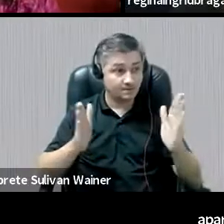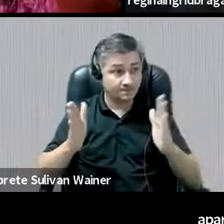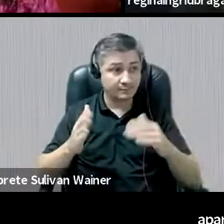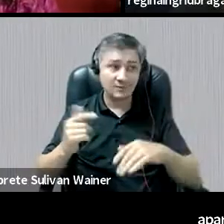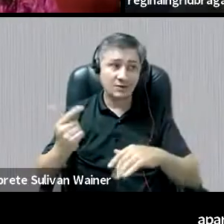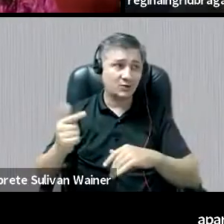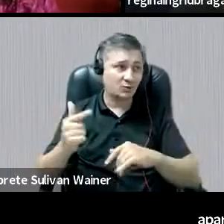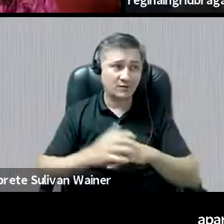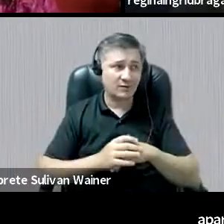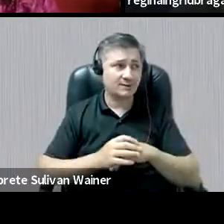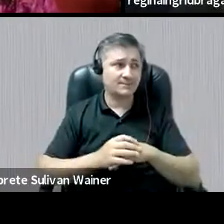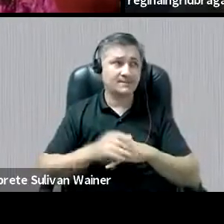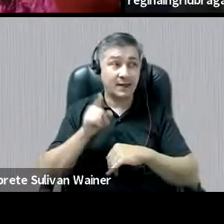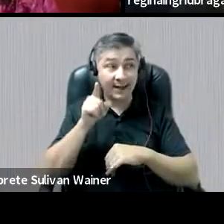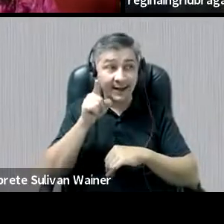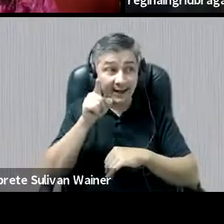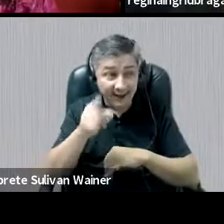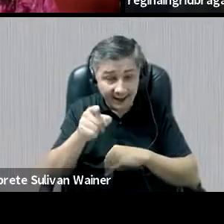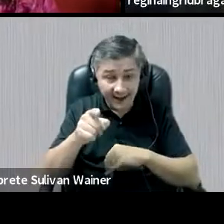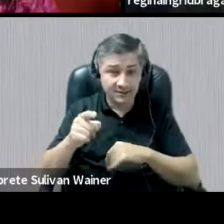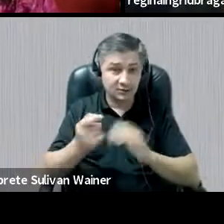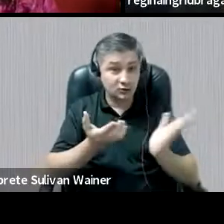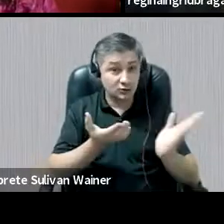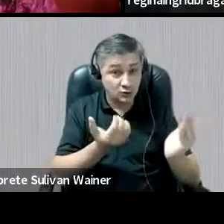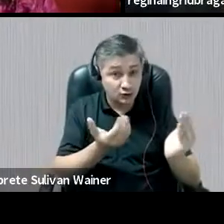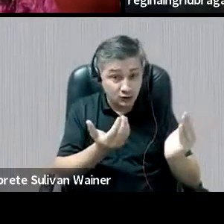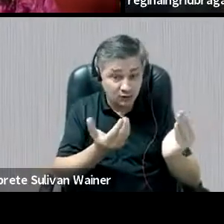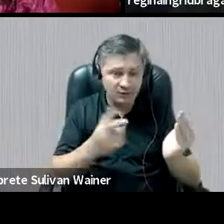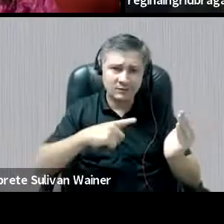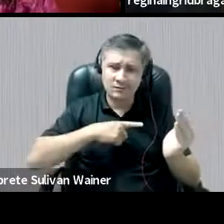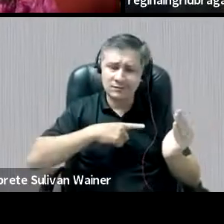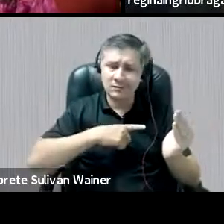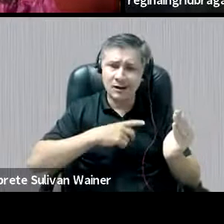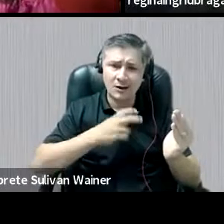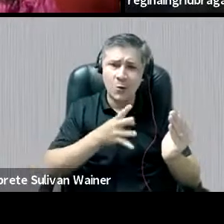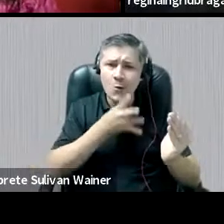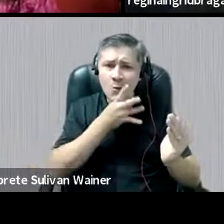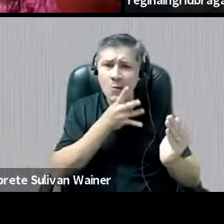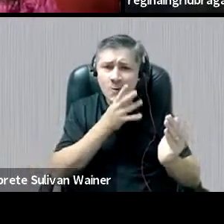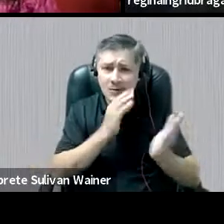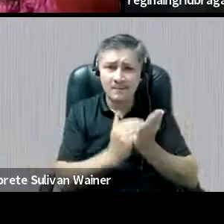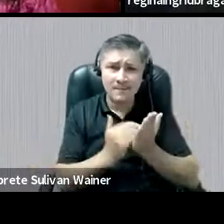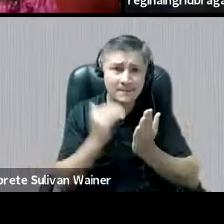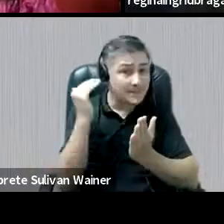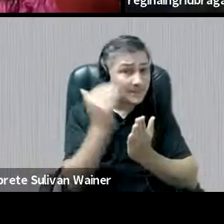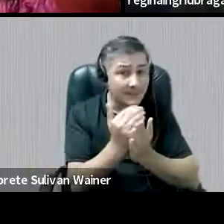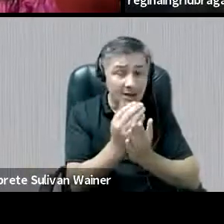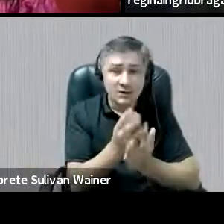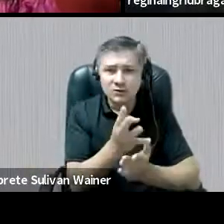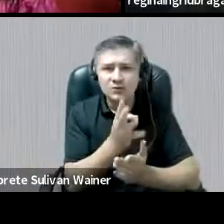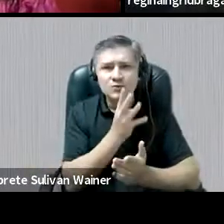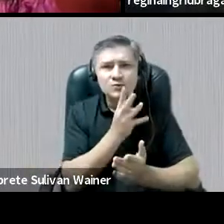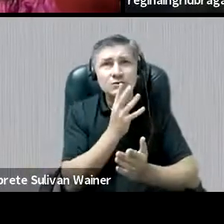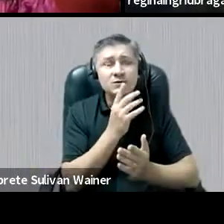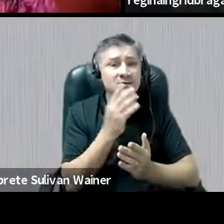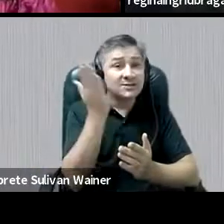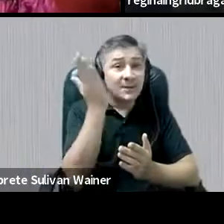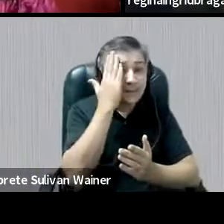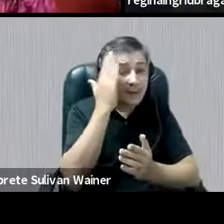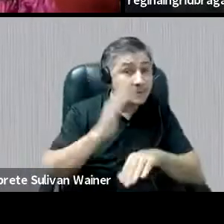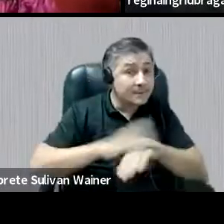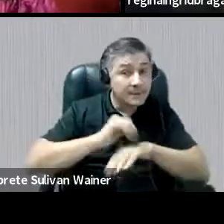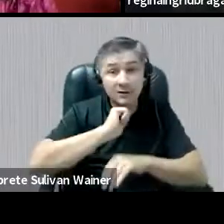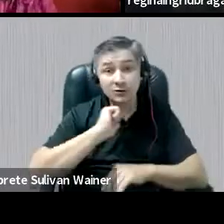digamos que essa geração mais jovem, domina um saber, possivelmente, né, um saber que a outra geração,